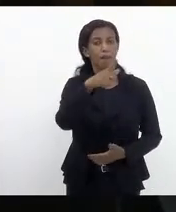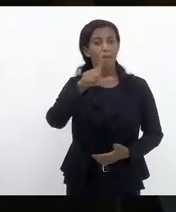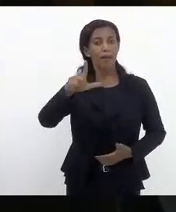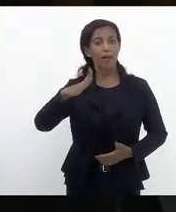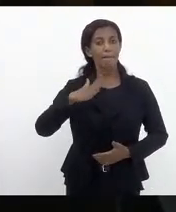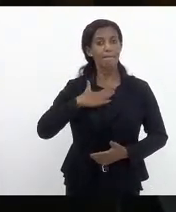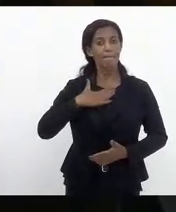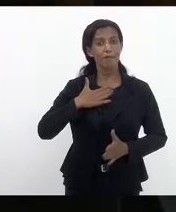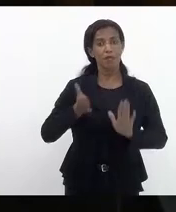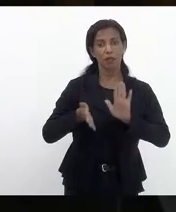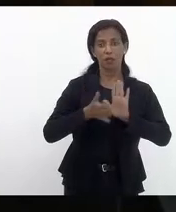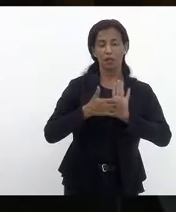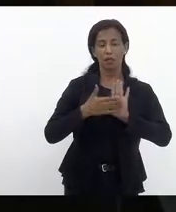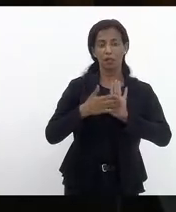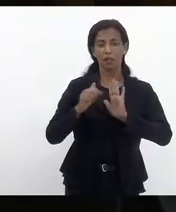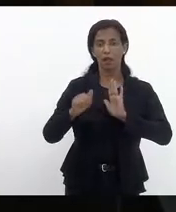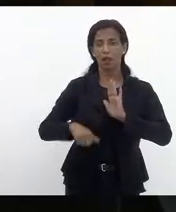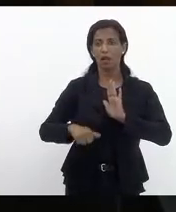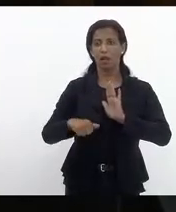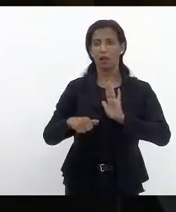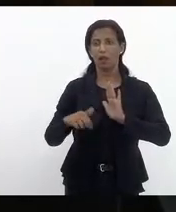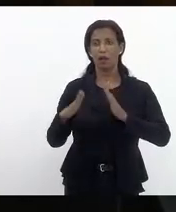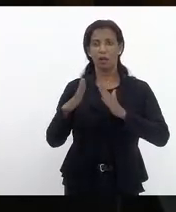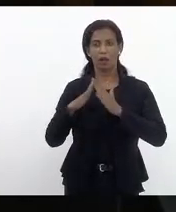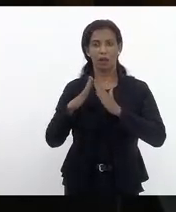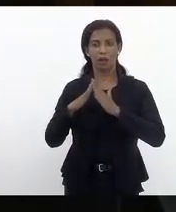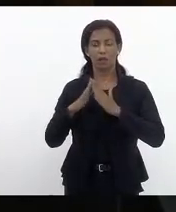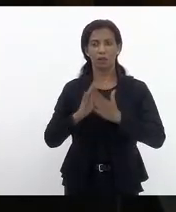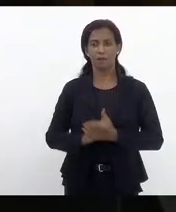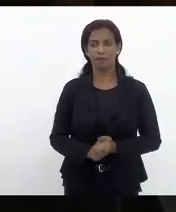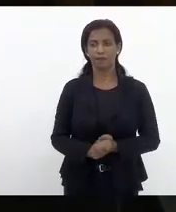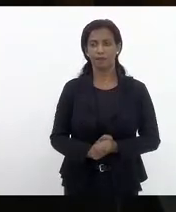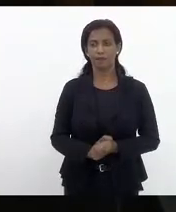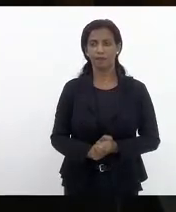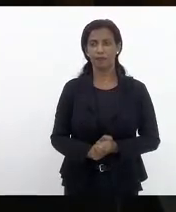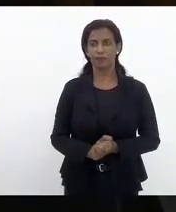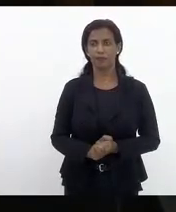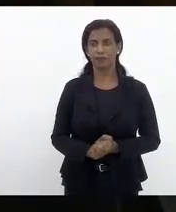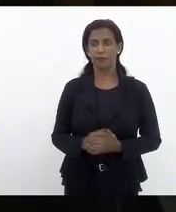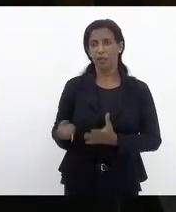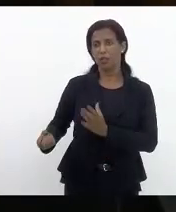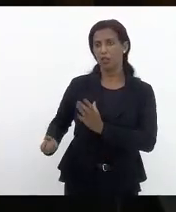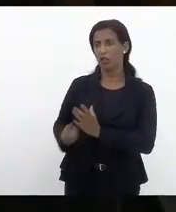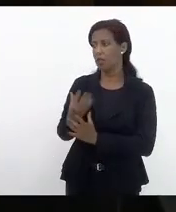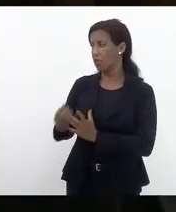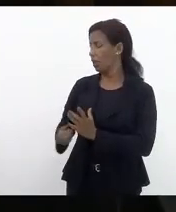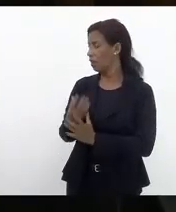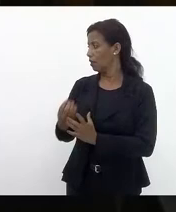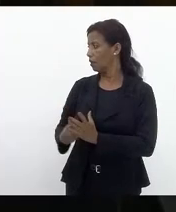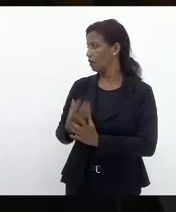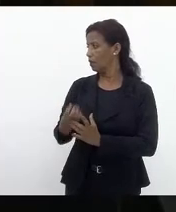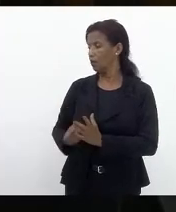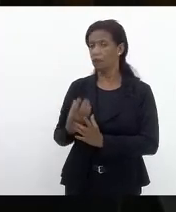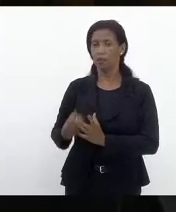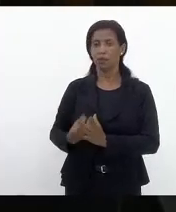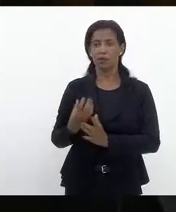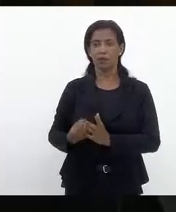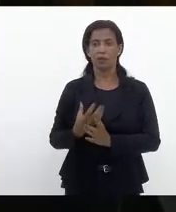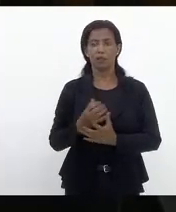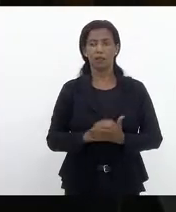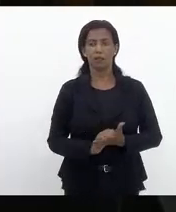minha autoria tramitando aqui na casa para estimular o uso